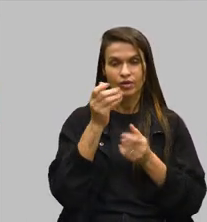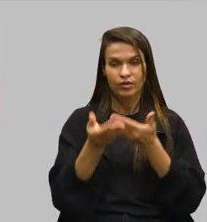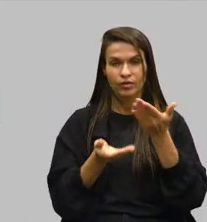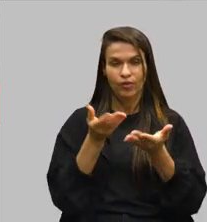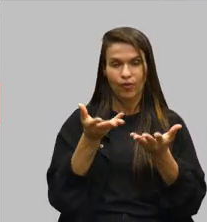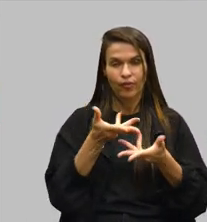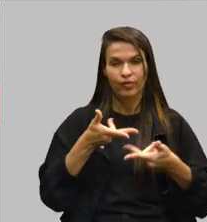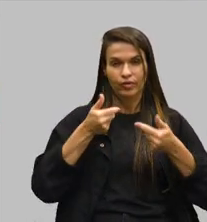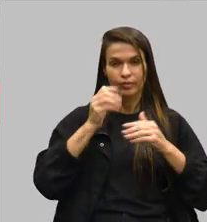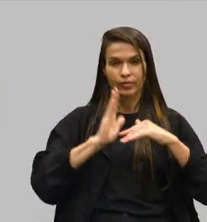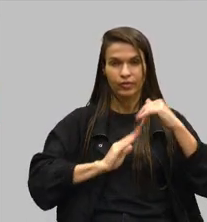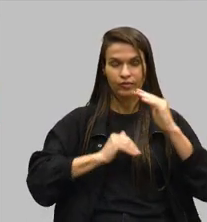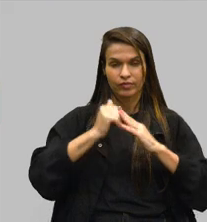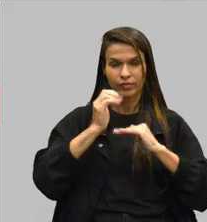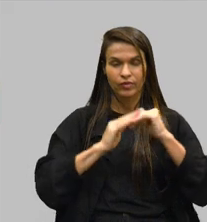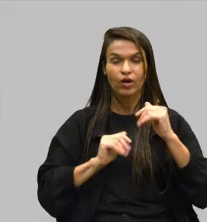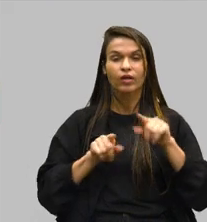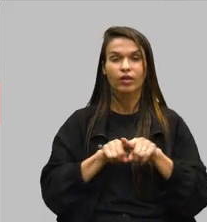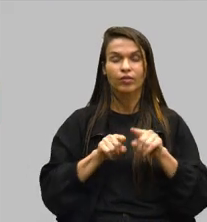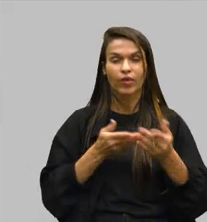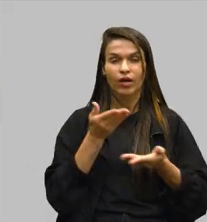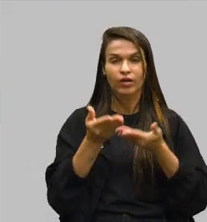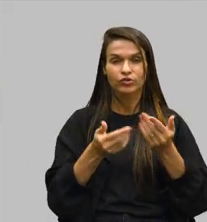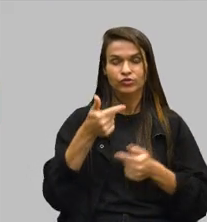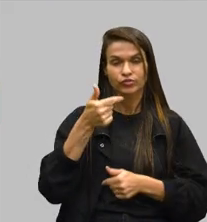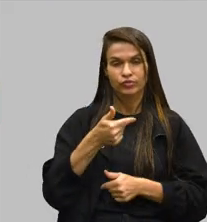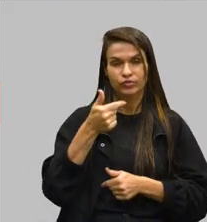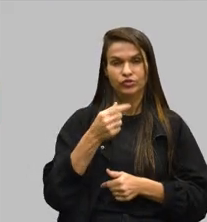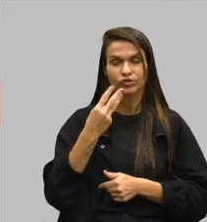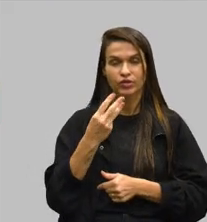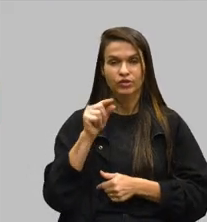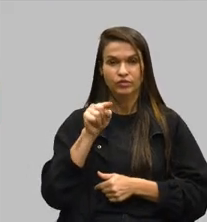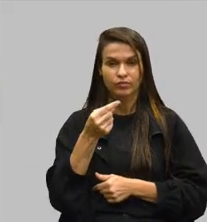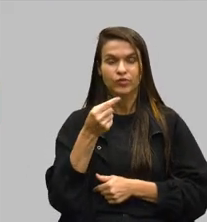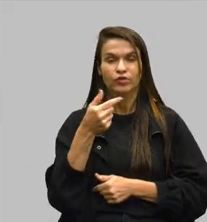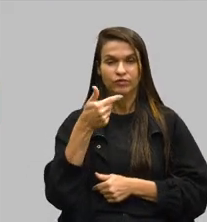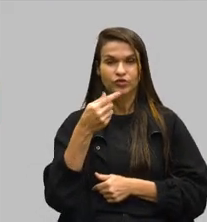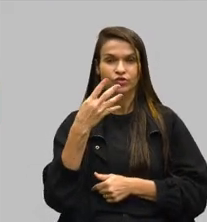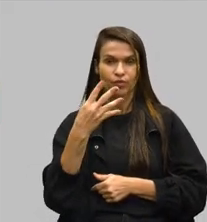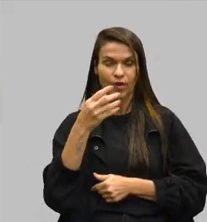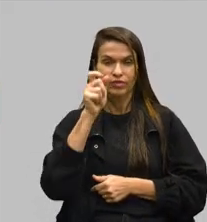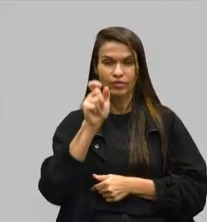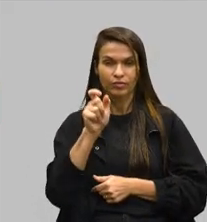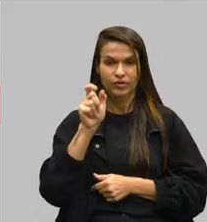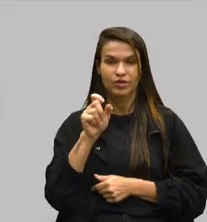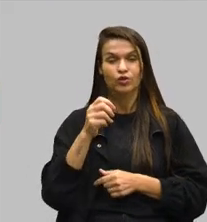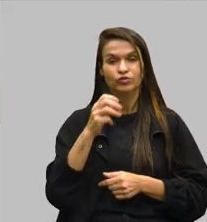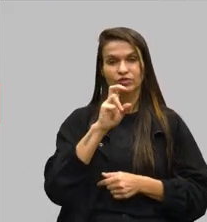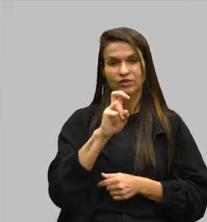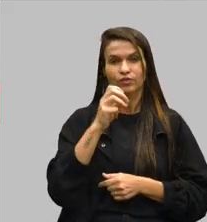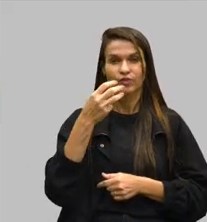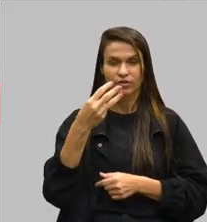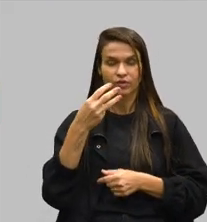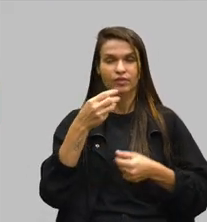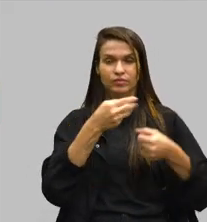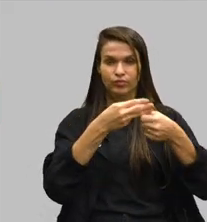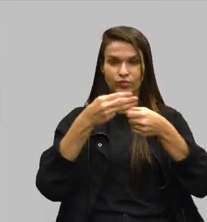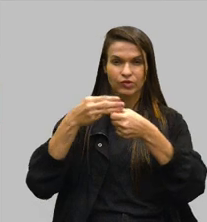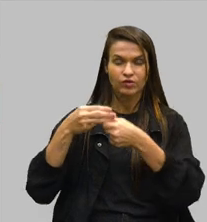qualificação profissional, e o atendimento, no segundo ciclo, de 3.024 pessoas nos 56 municípios em 2025.